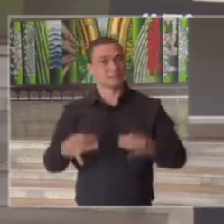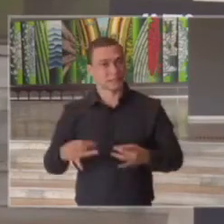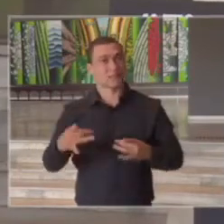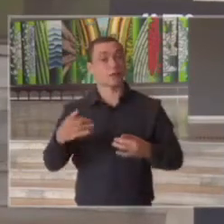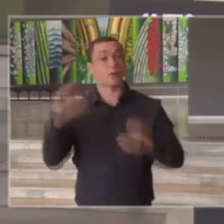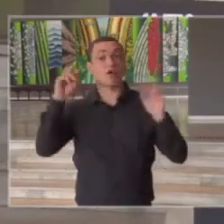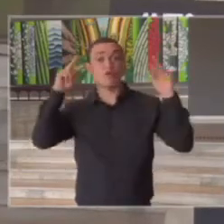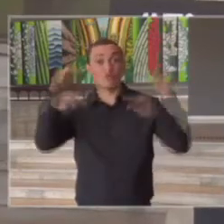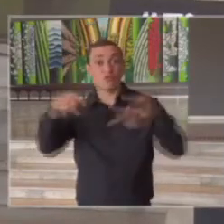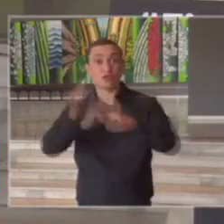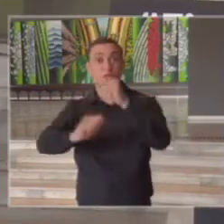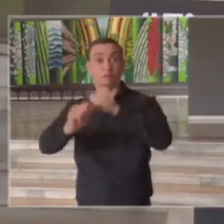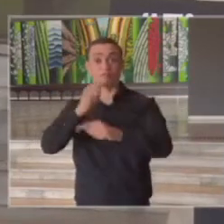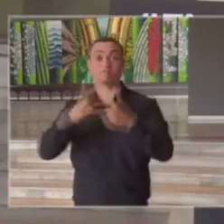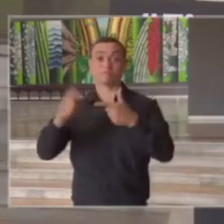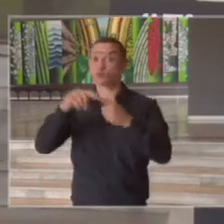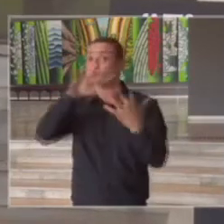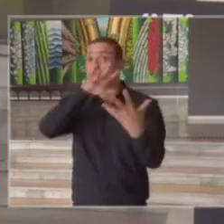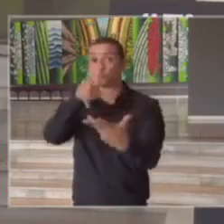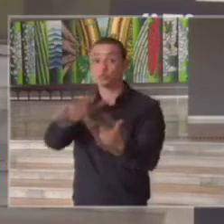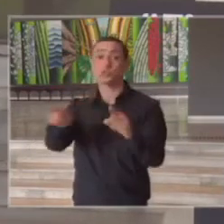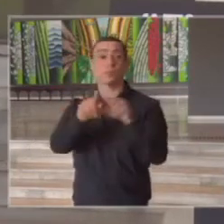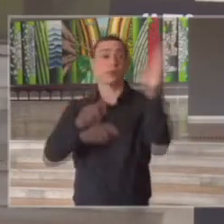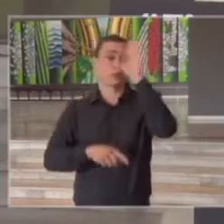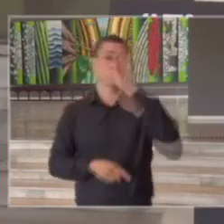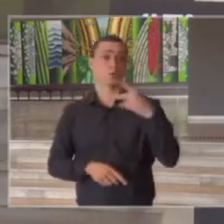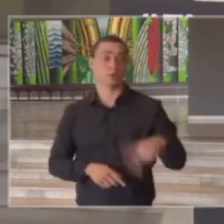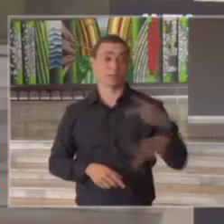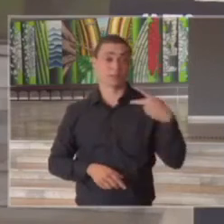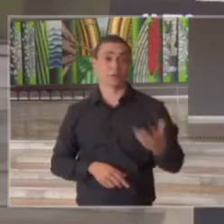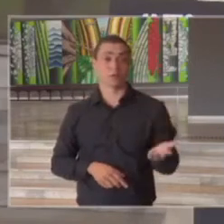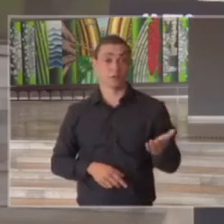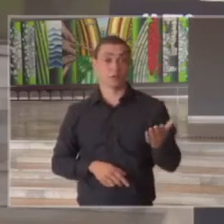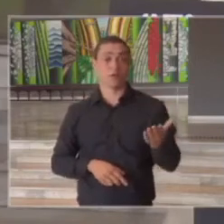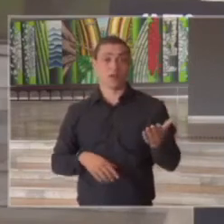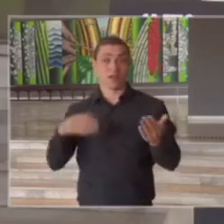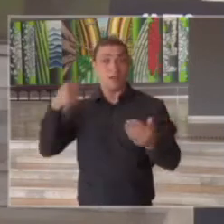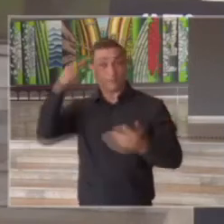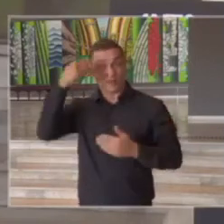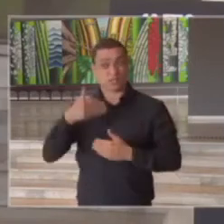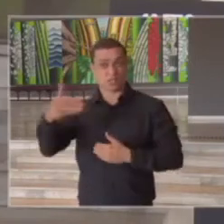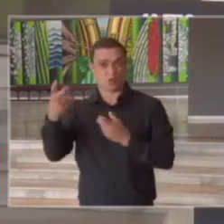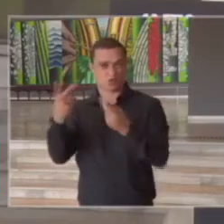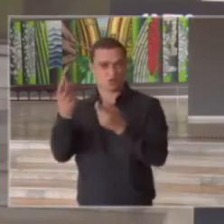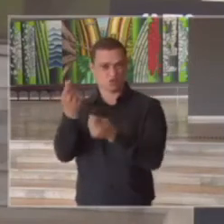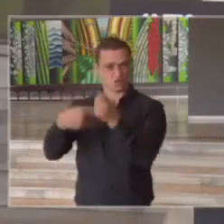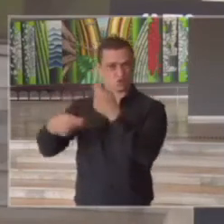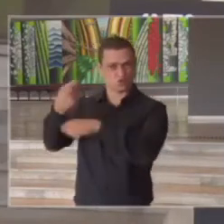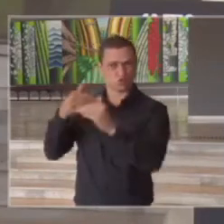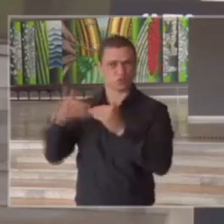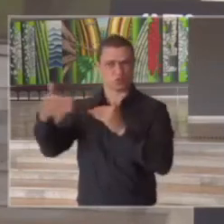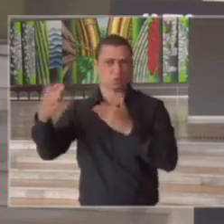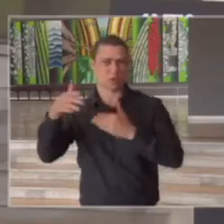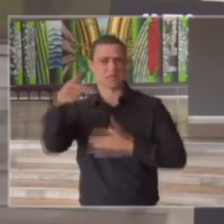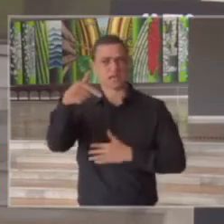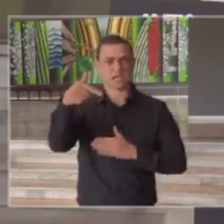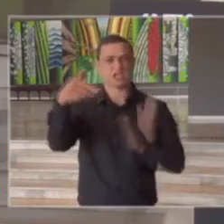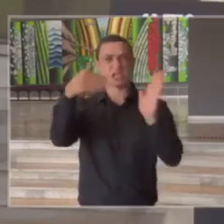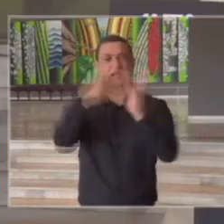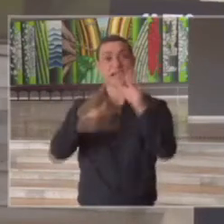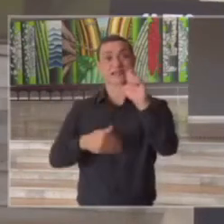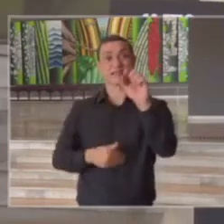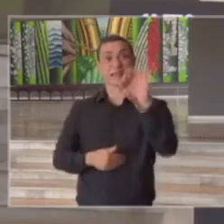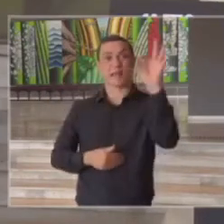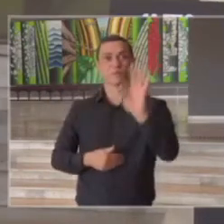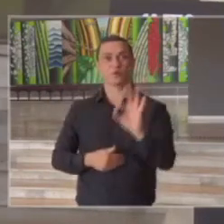econômico no mundo e no Brasil as expectativas de mercado giram aí em torno de 7 a 10% de